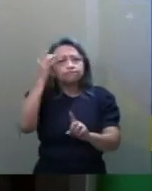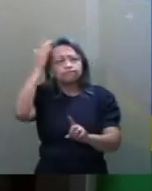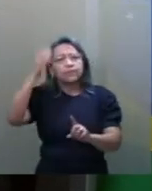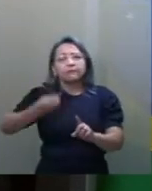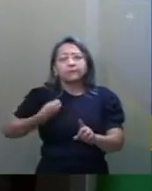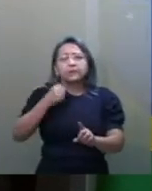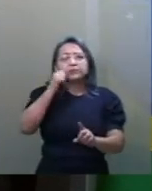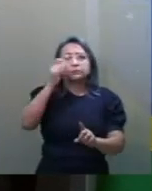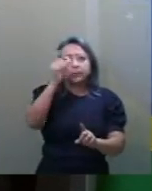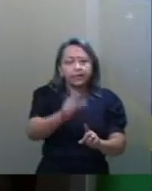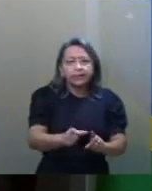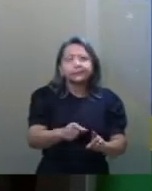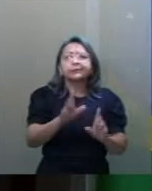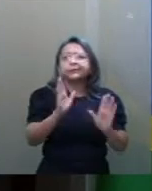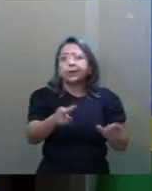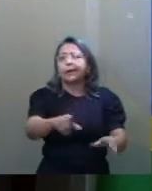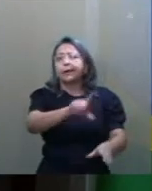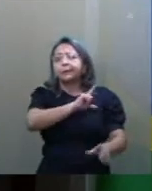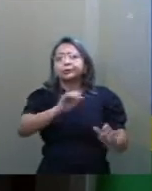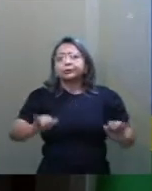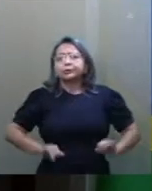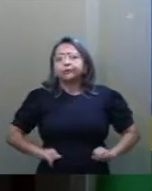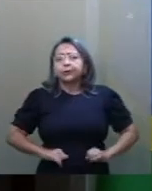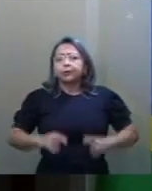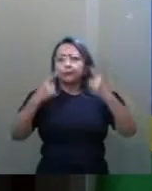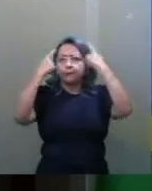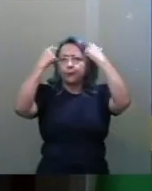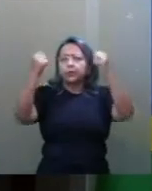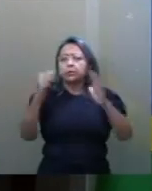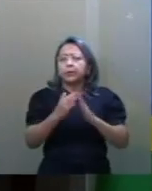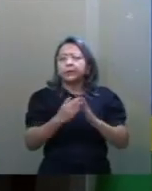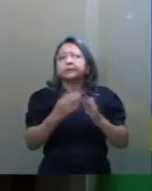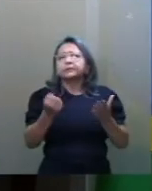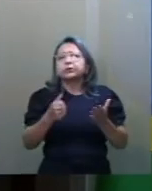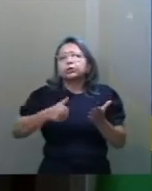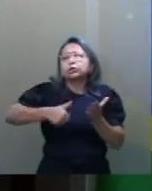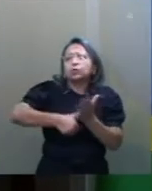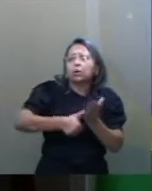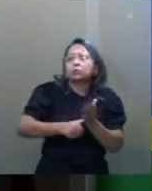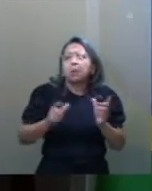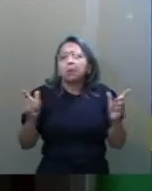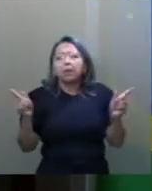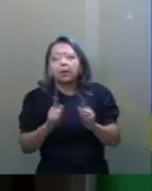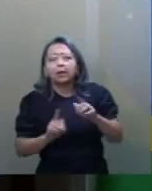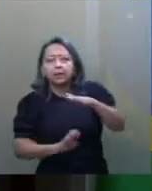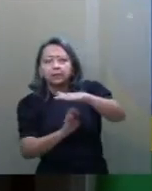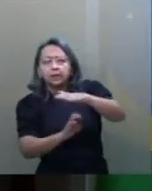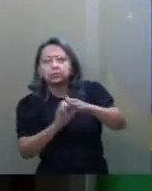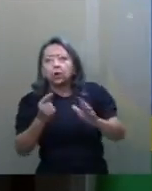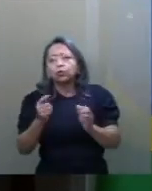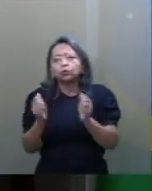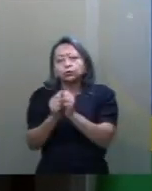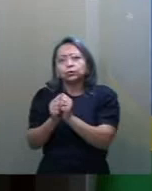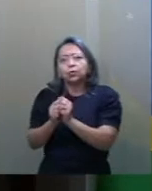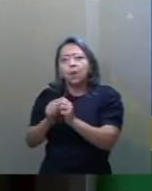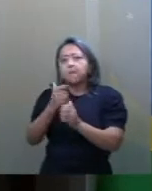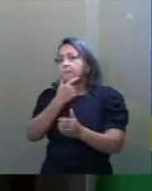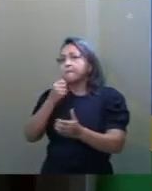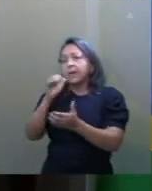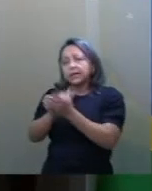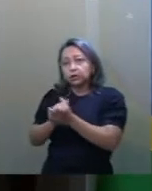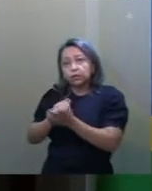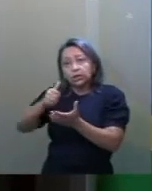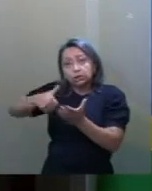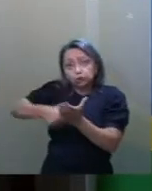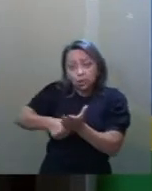doméstica. Quando é sócio de uma pequena empresa ou de uma empresa com o seu marido, ela tem